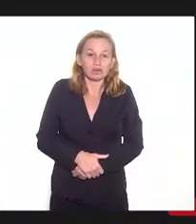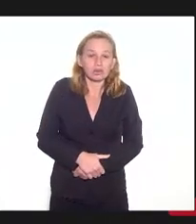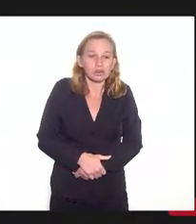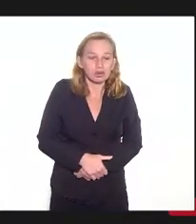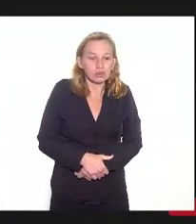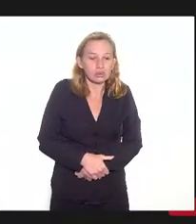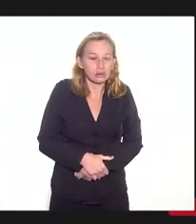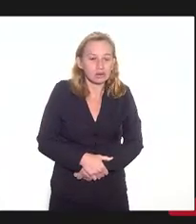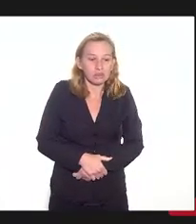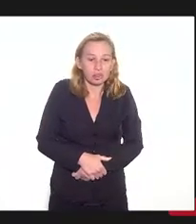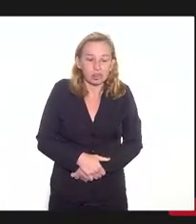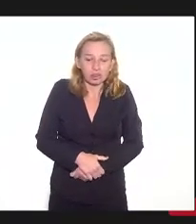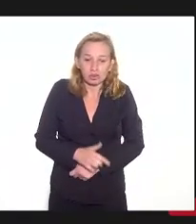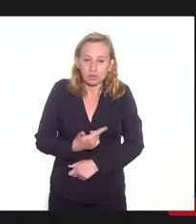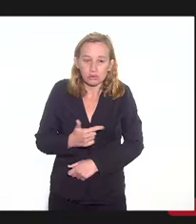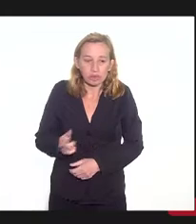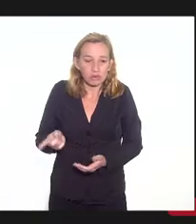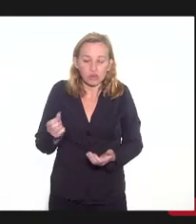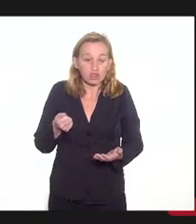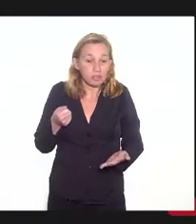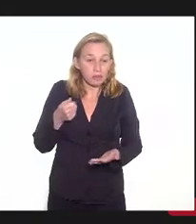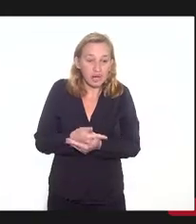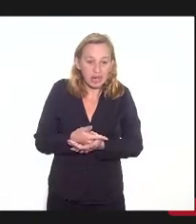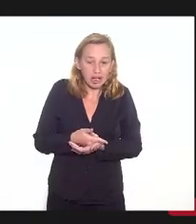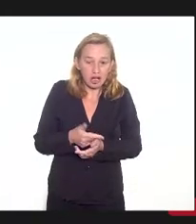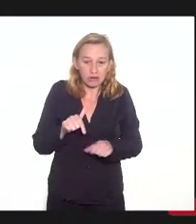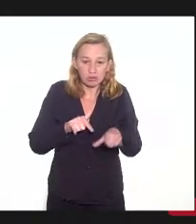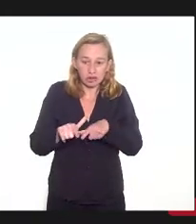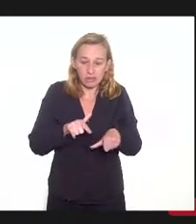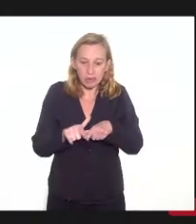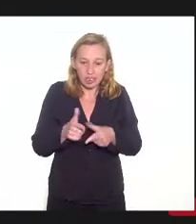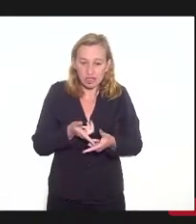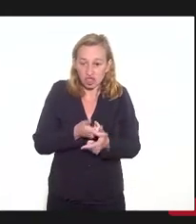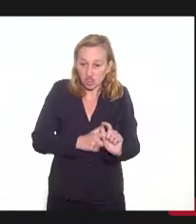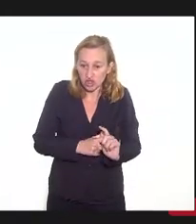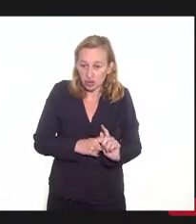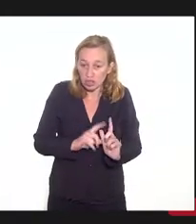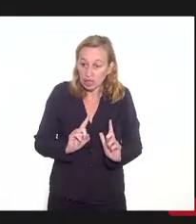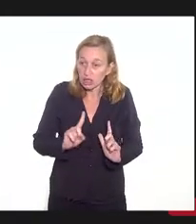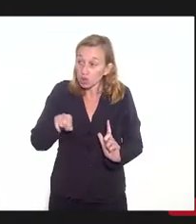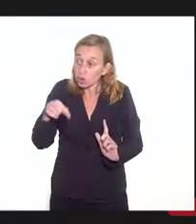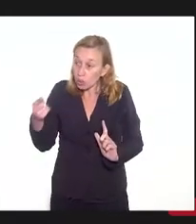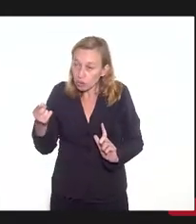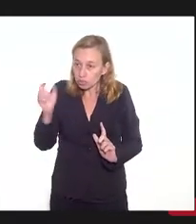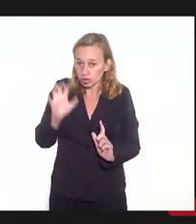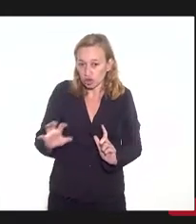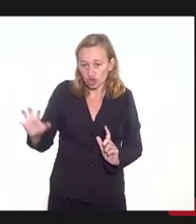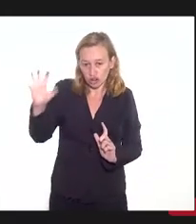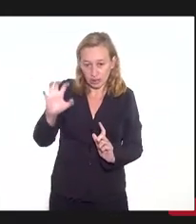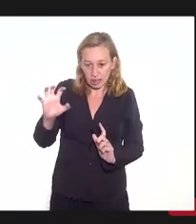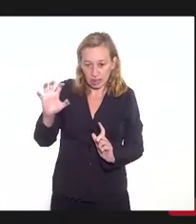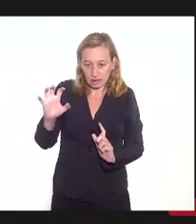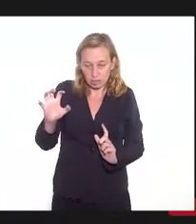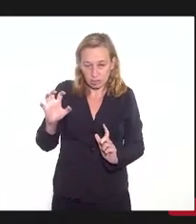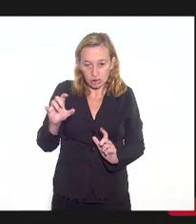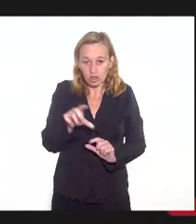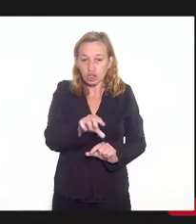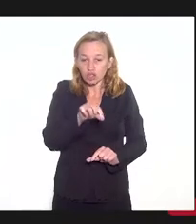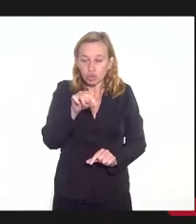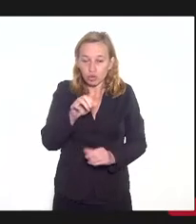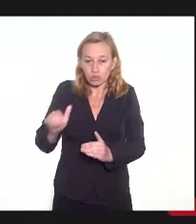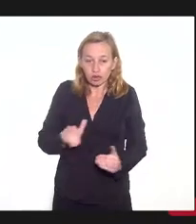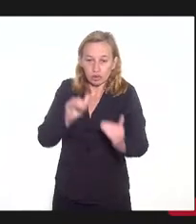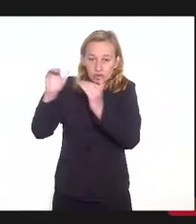nós não temos que pagar o serviço da dívida nem outros estados por decisão do